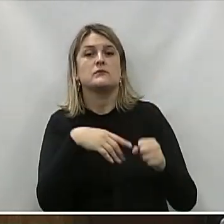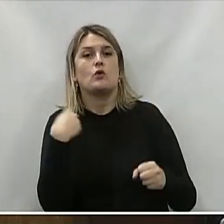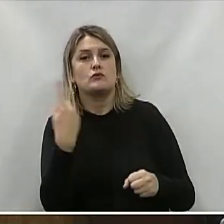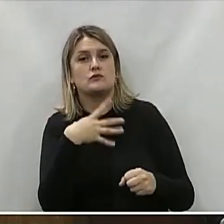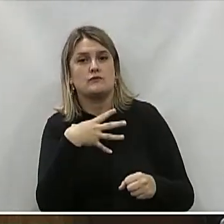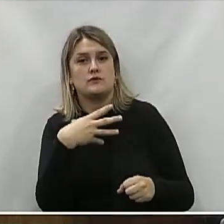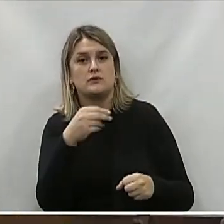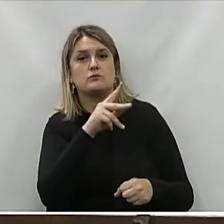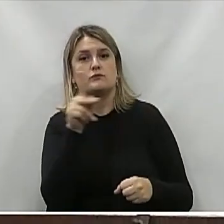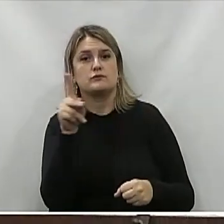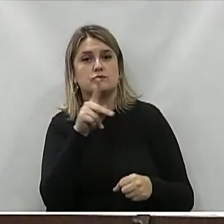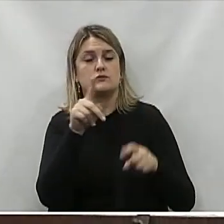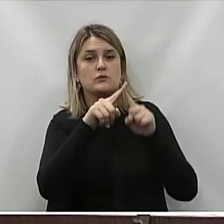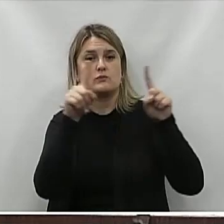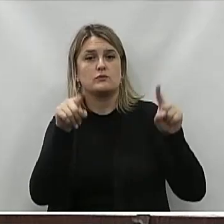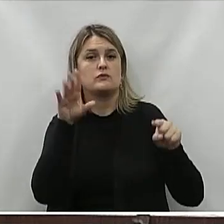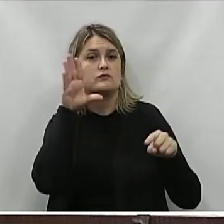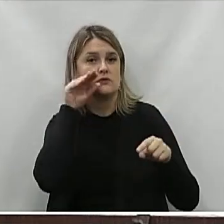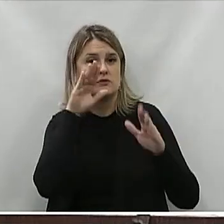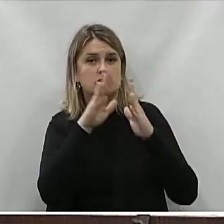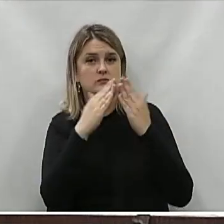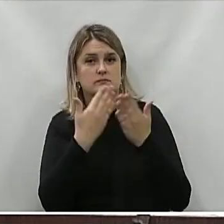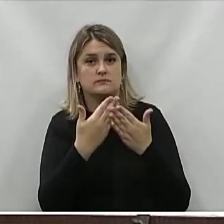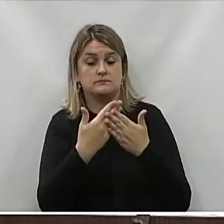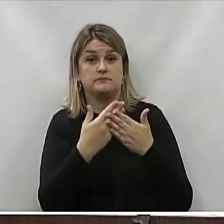funcionários Das escolas Em discussão